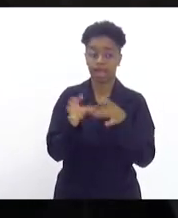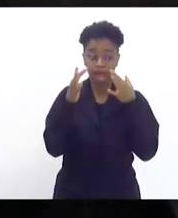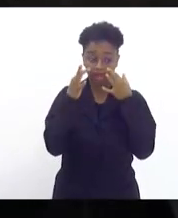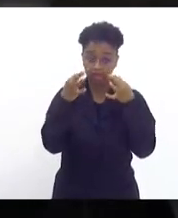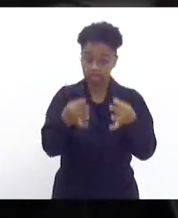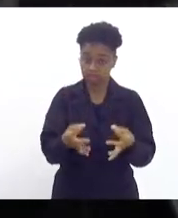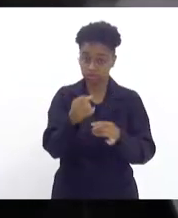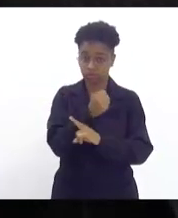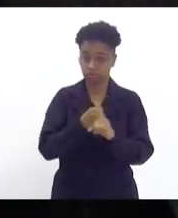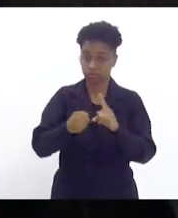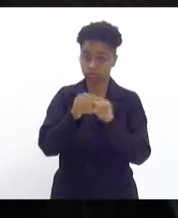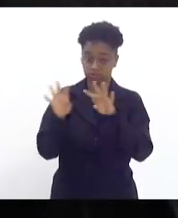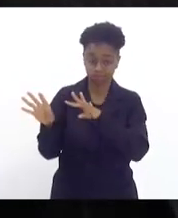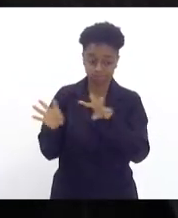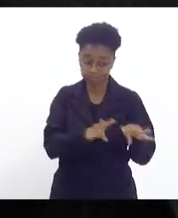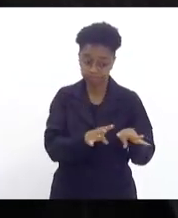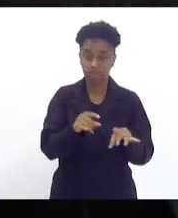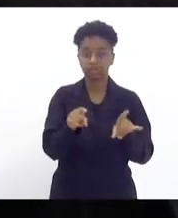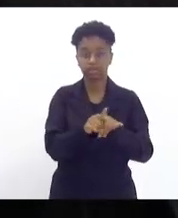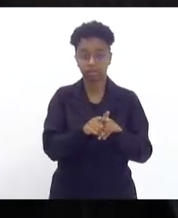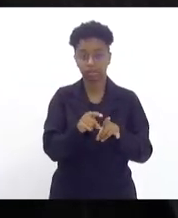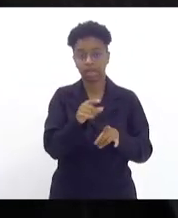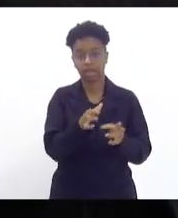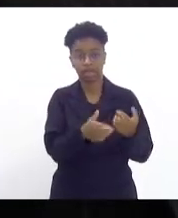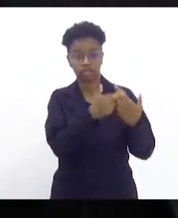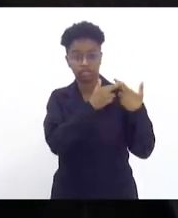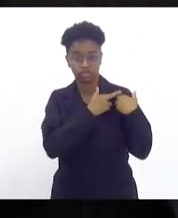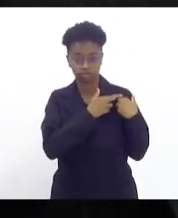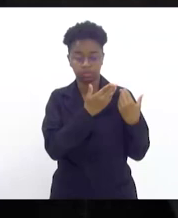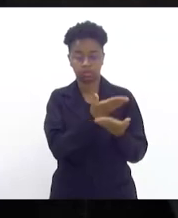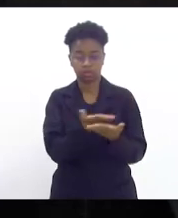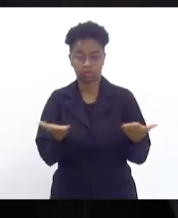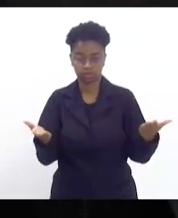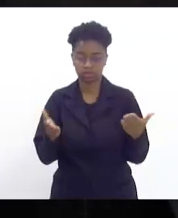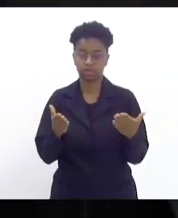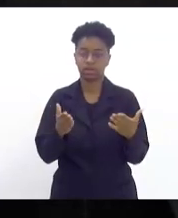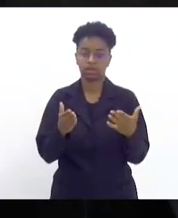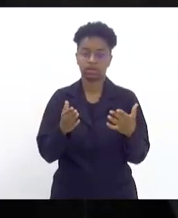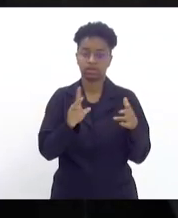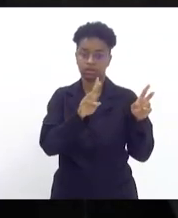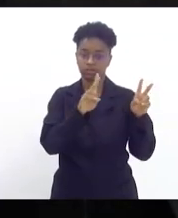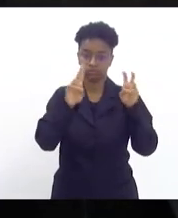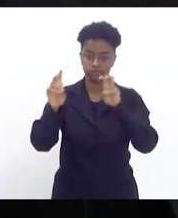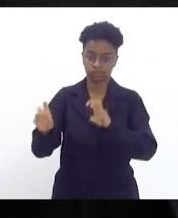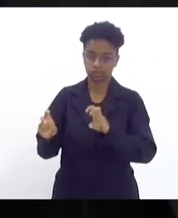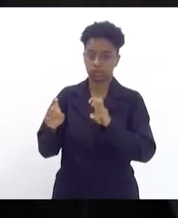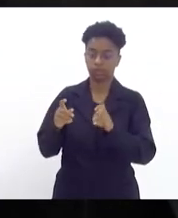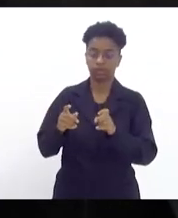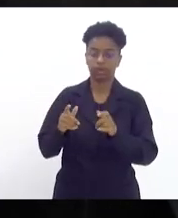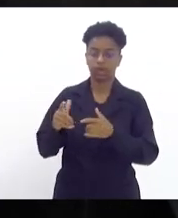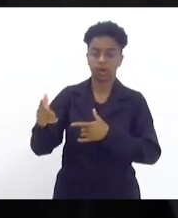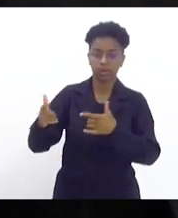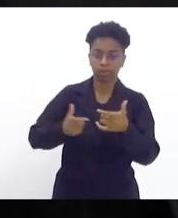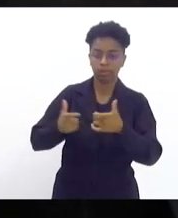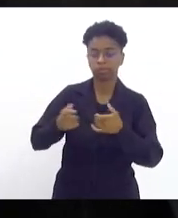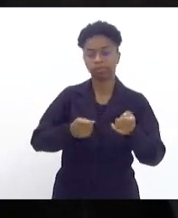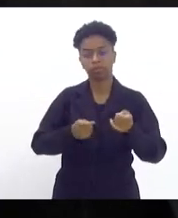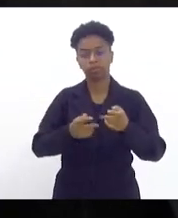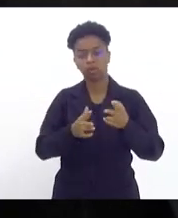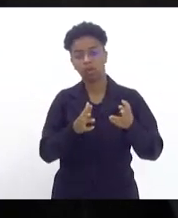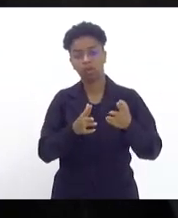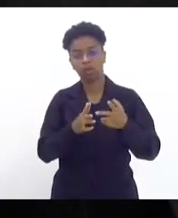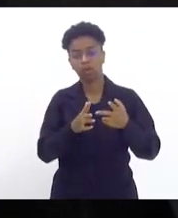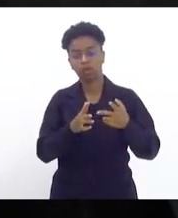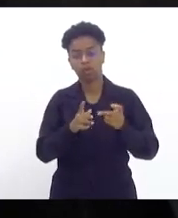da sociedade para a sua grande responsabilidade naquilo que diz respeito ao combate efetivo